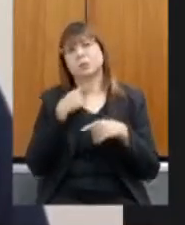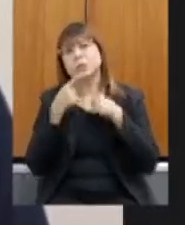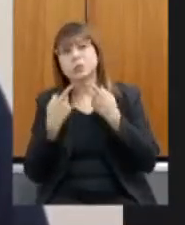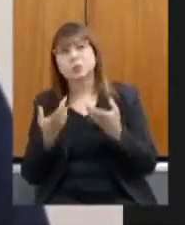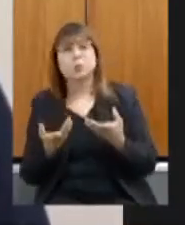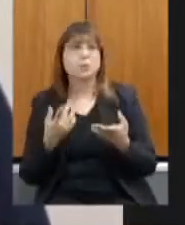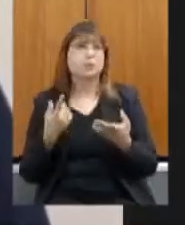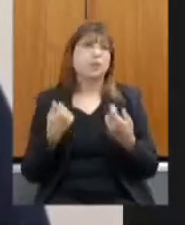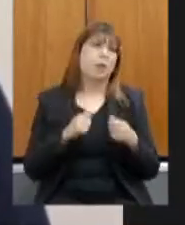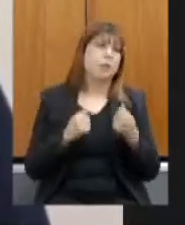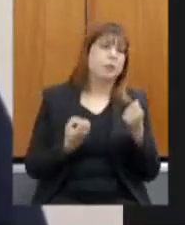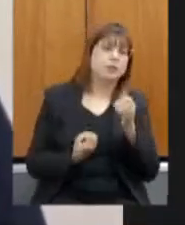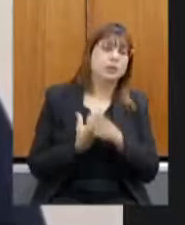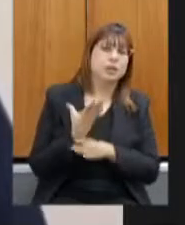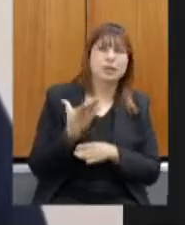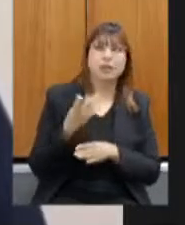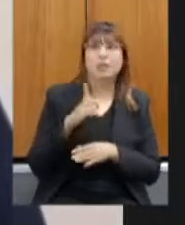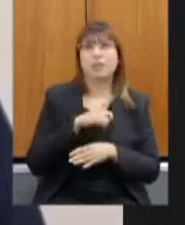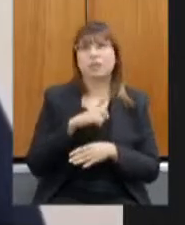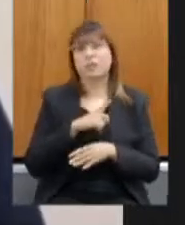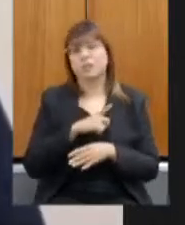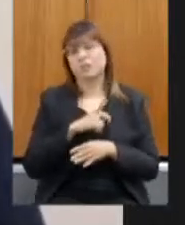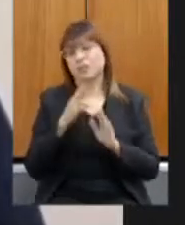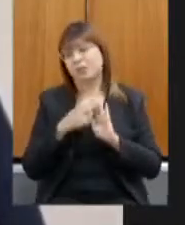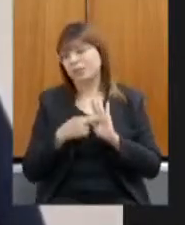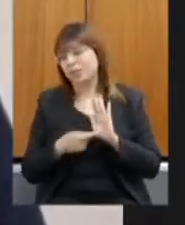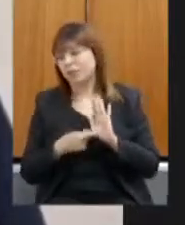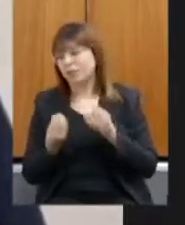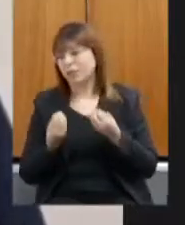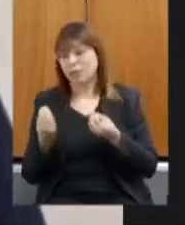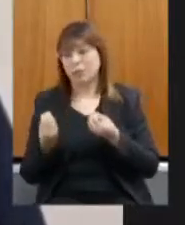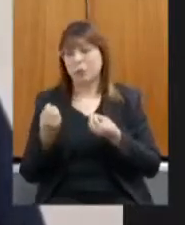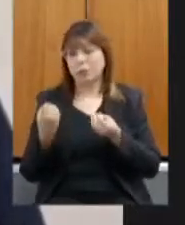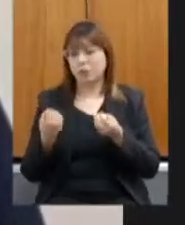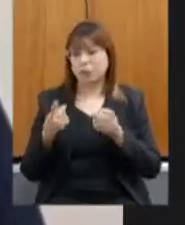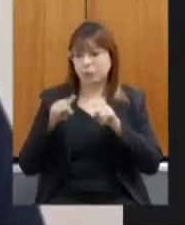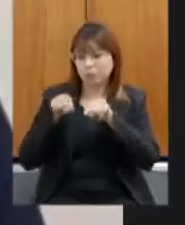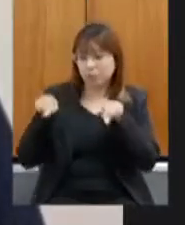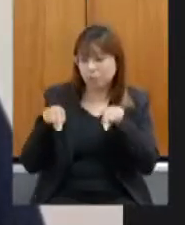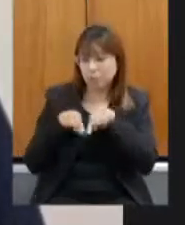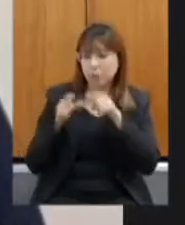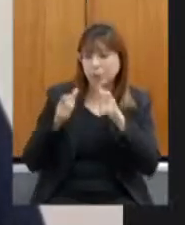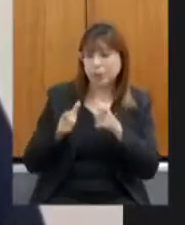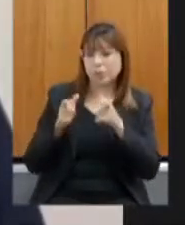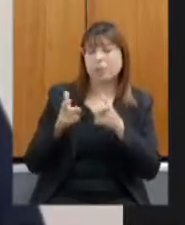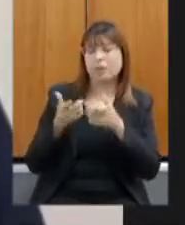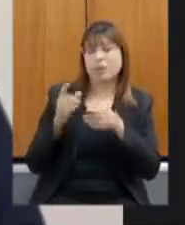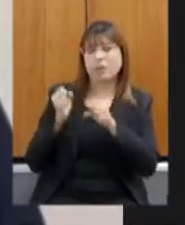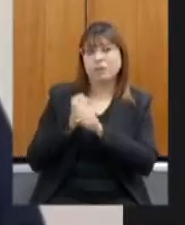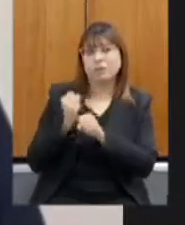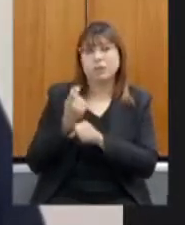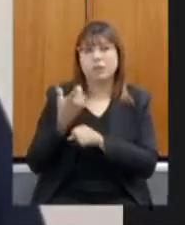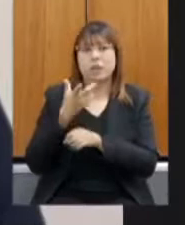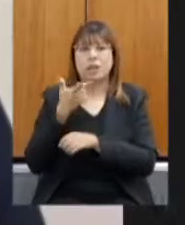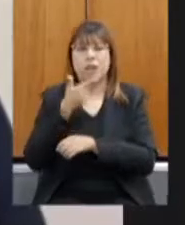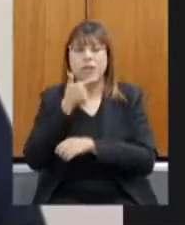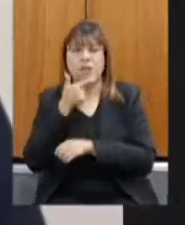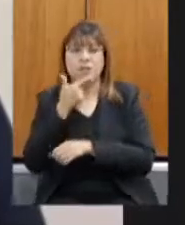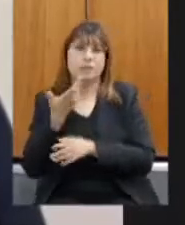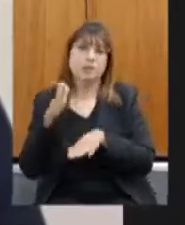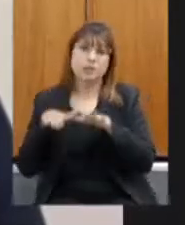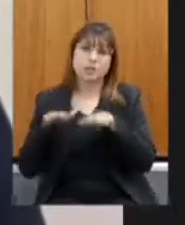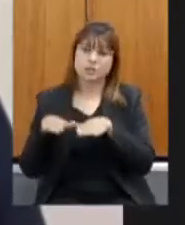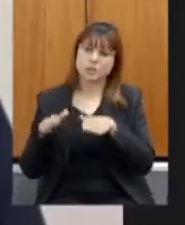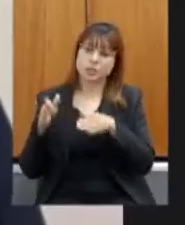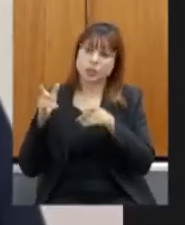criar uma série de questões na queijaria e a gente tem acesso a algumas queijarias que são apenas o pequeno produtor